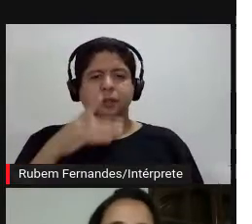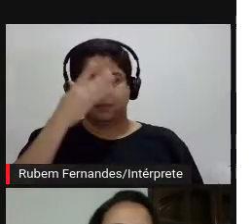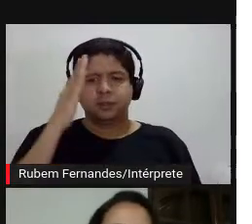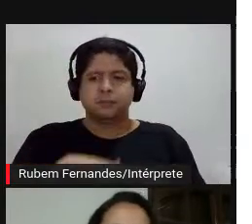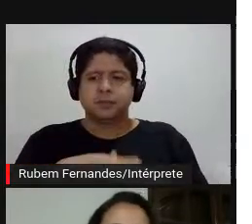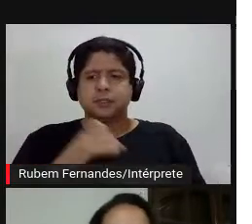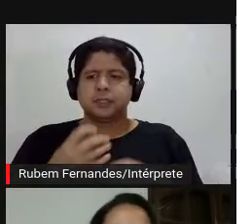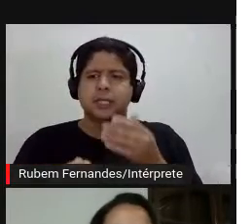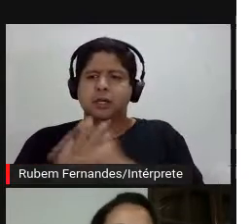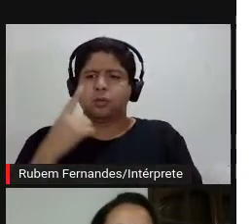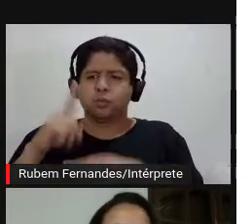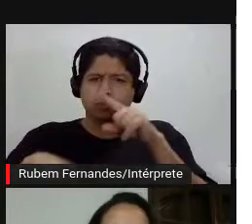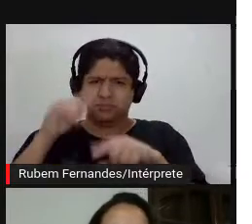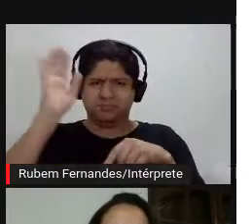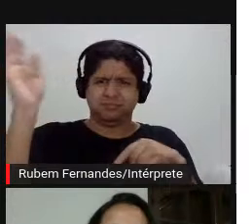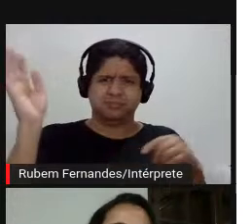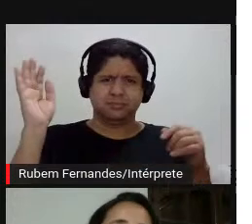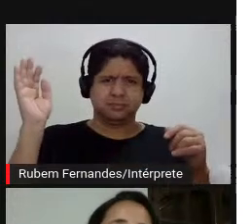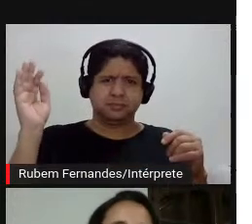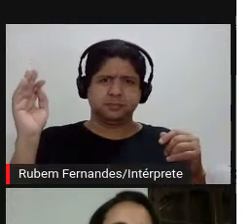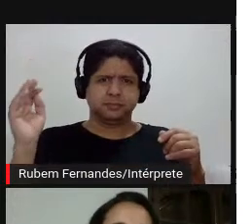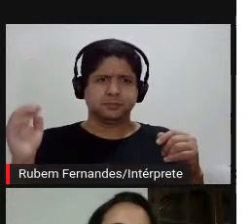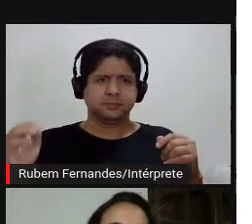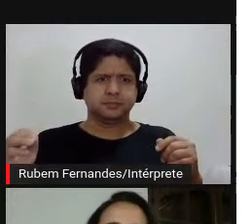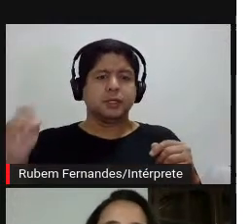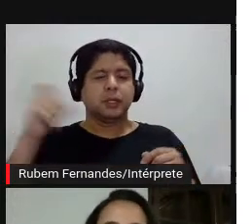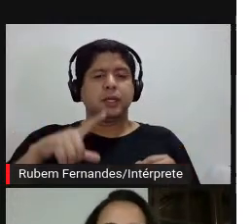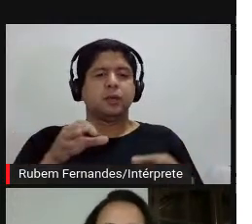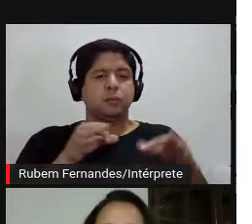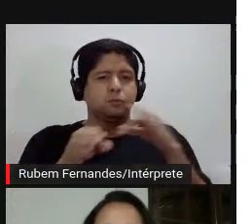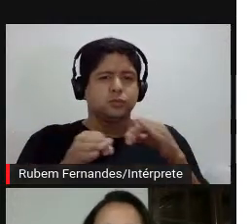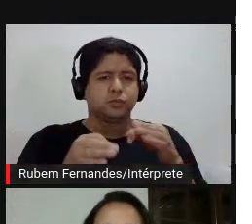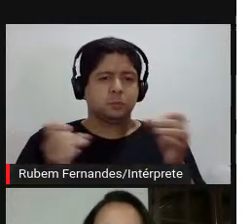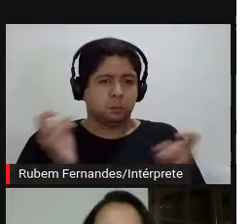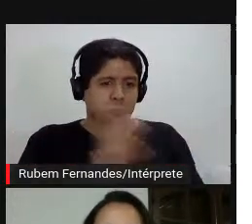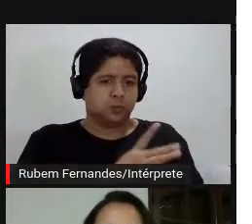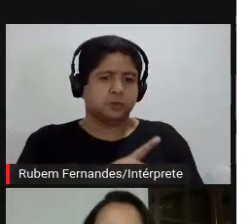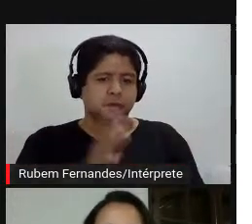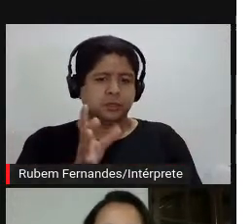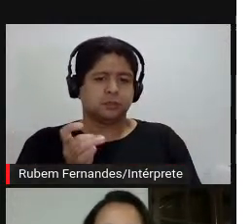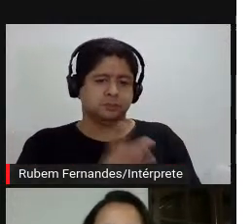produto que vai criar uma exposição que é um produto pronto e acabado.